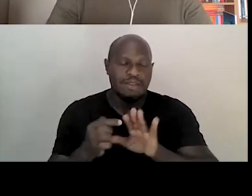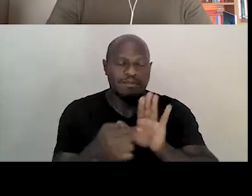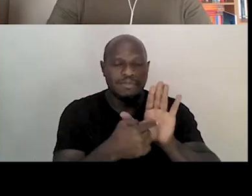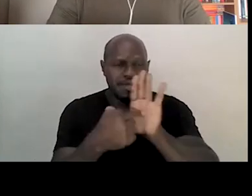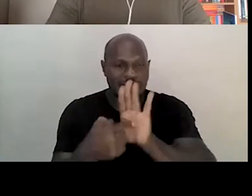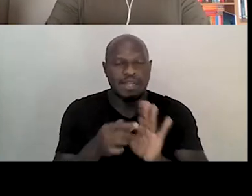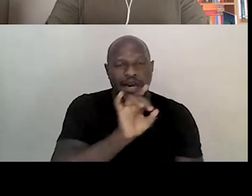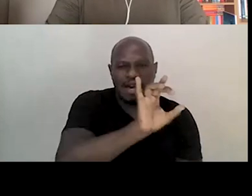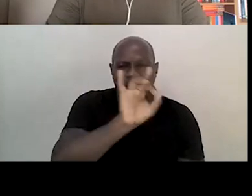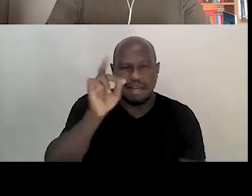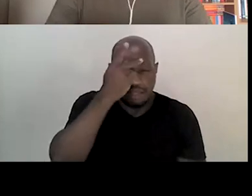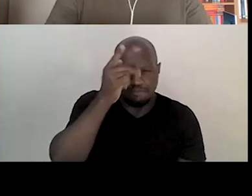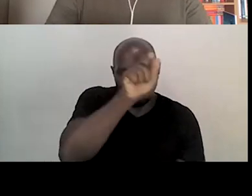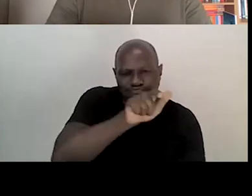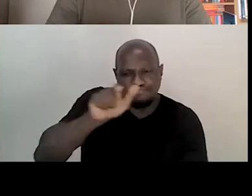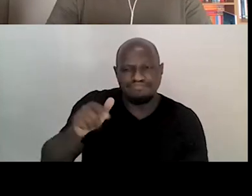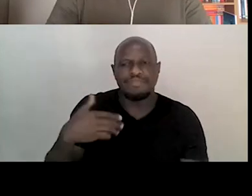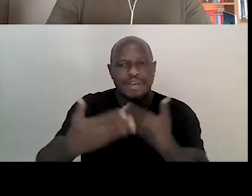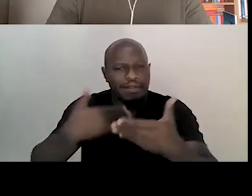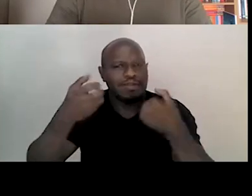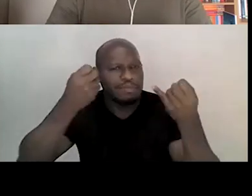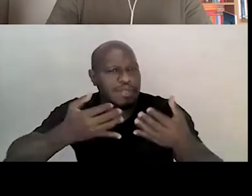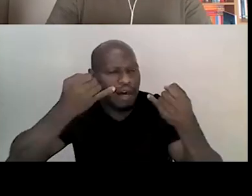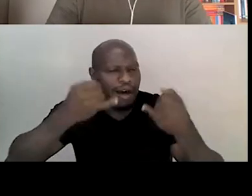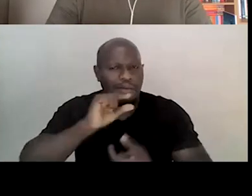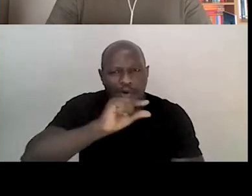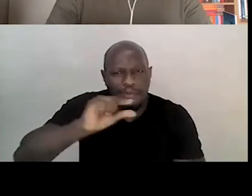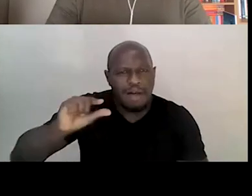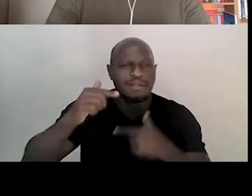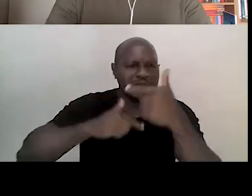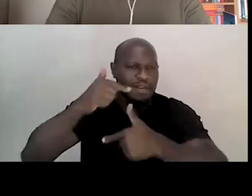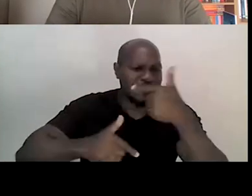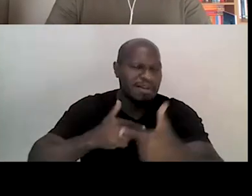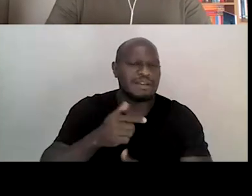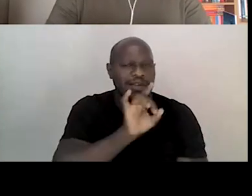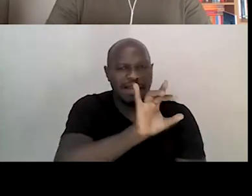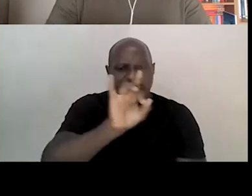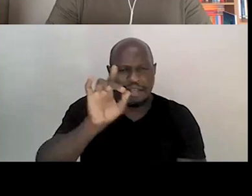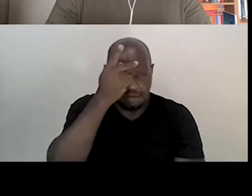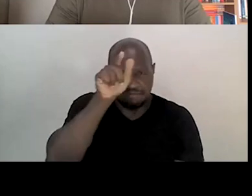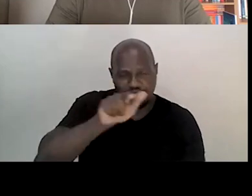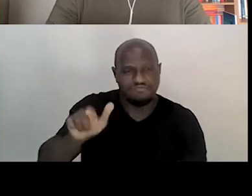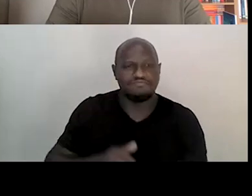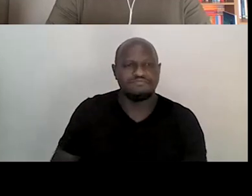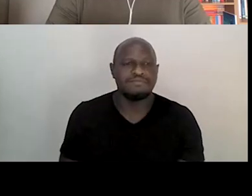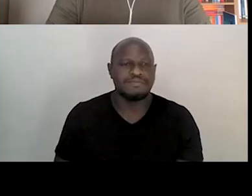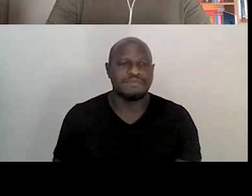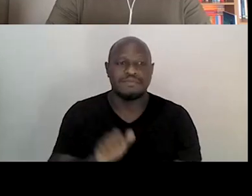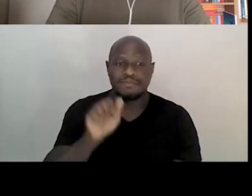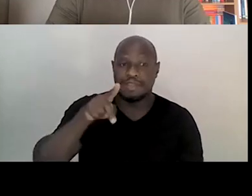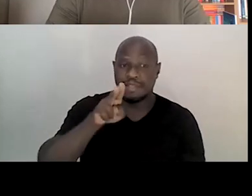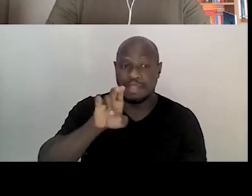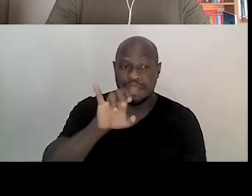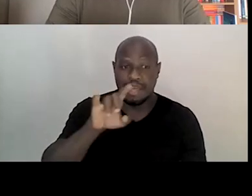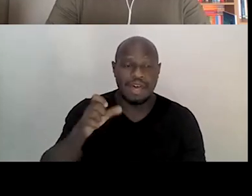pessoas, em seguida elas vão falar um pouquinho mais delas e dos trabalhos delas também. Andréa Maceira é atriz e palhaça, há